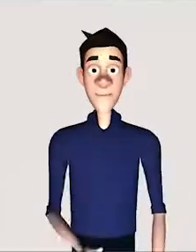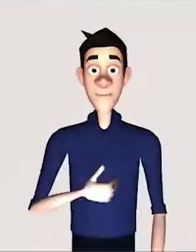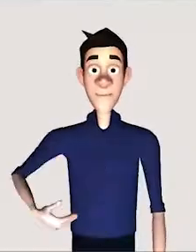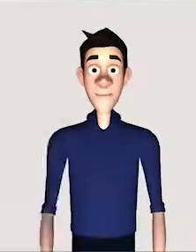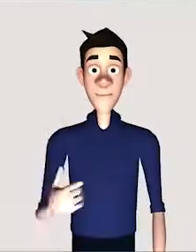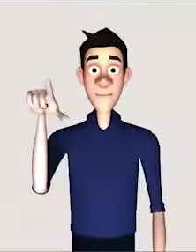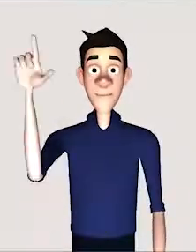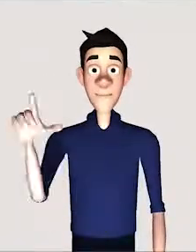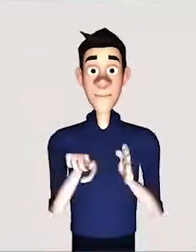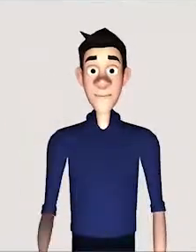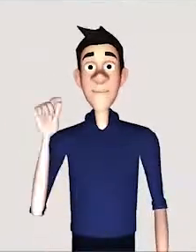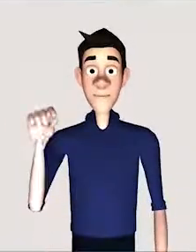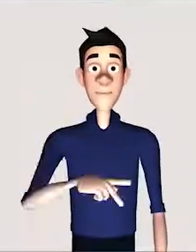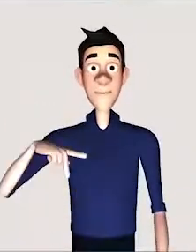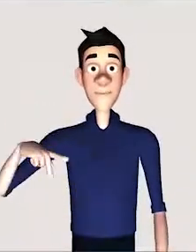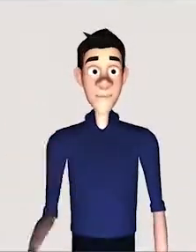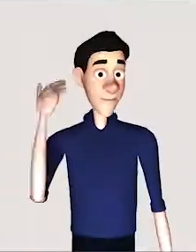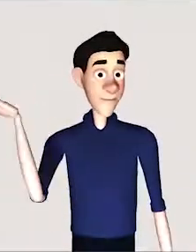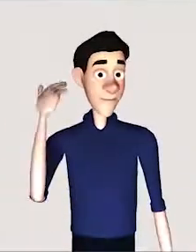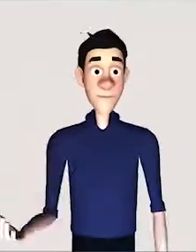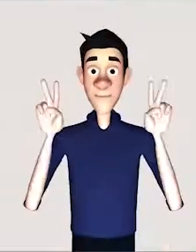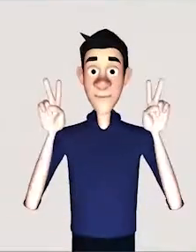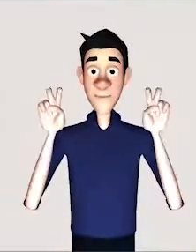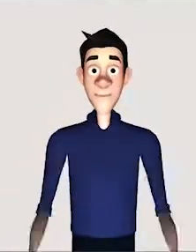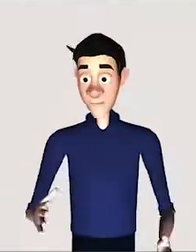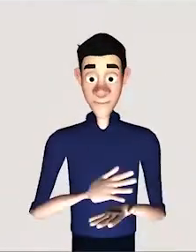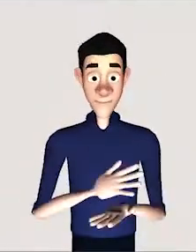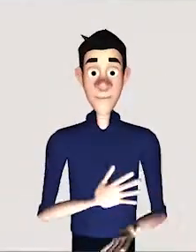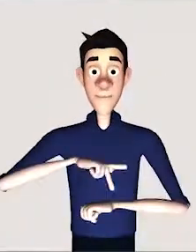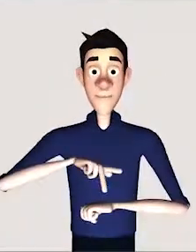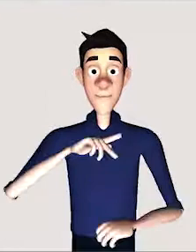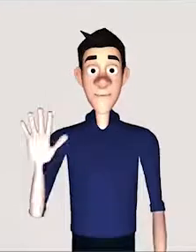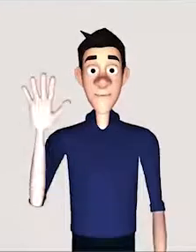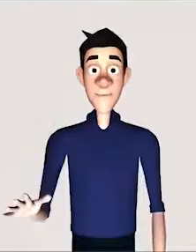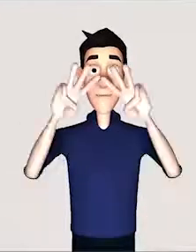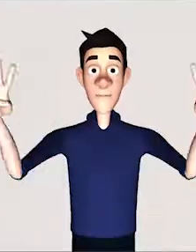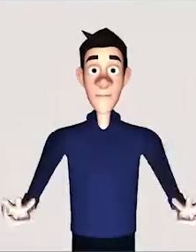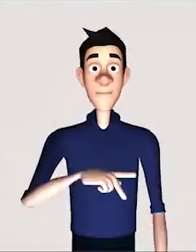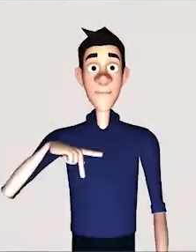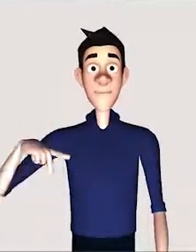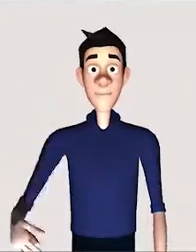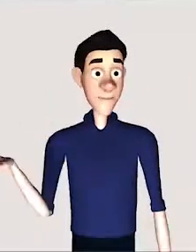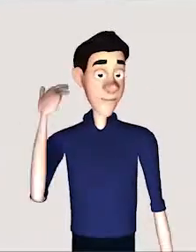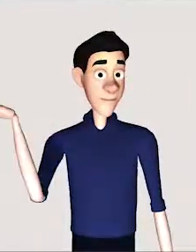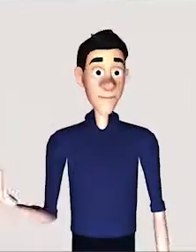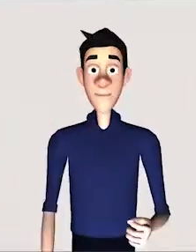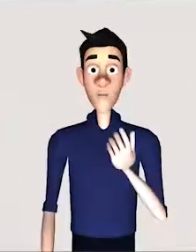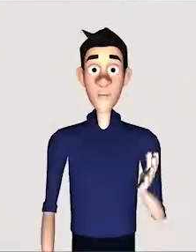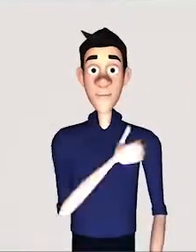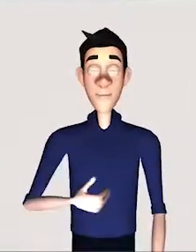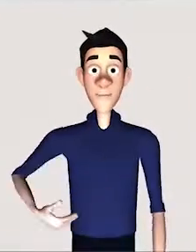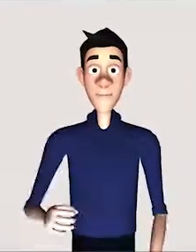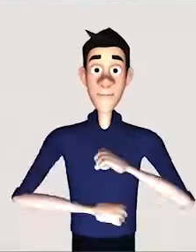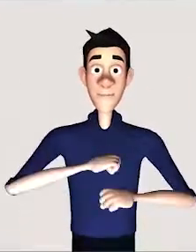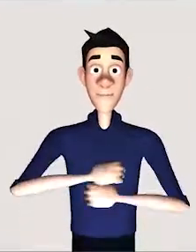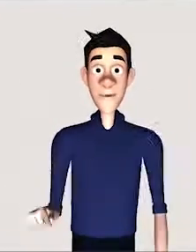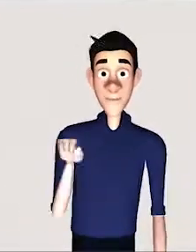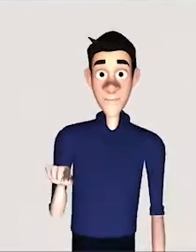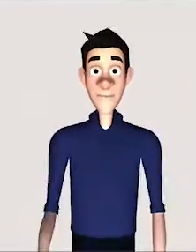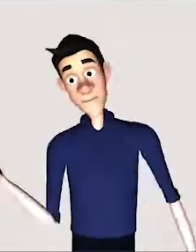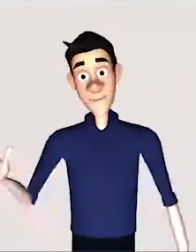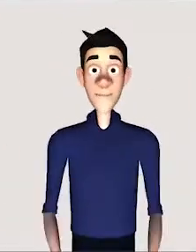pergunta, que era abordada no Cadastro Nacional dos Museus, era o quantitativo de público anual. E aí, esse questionário abordou